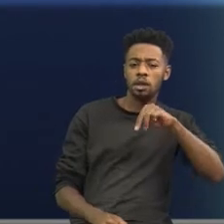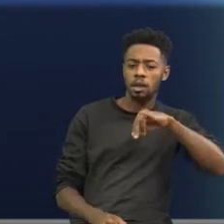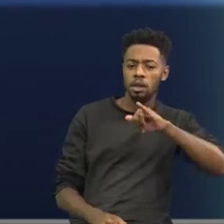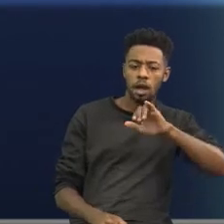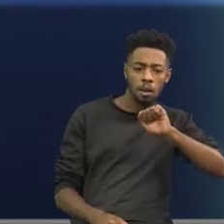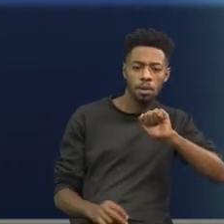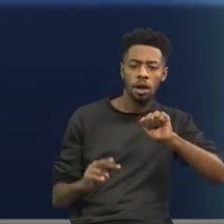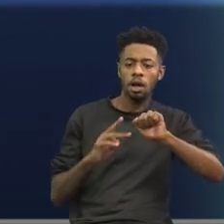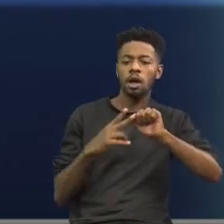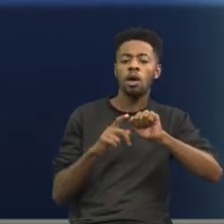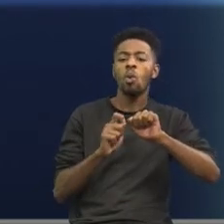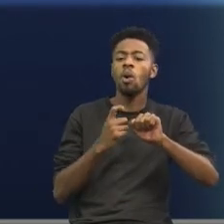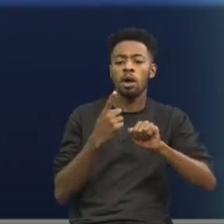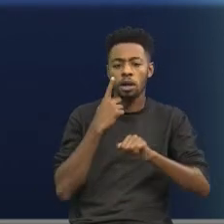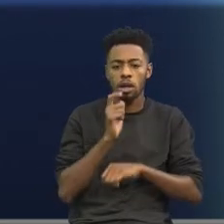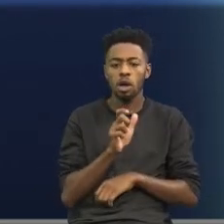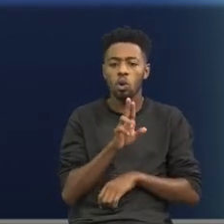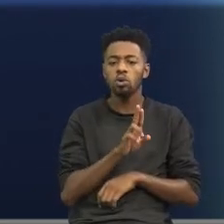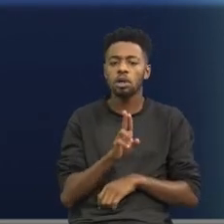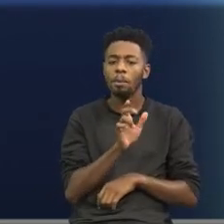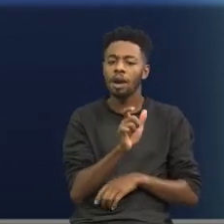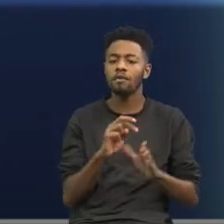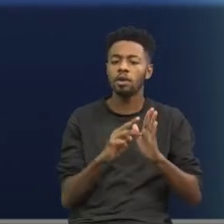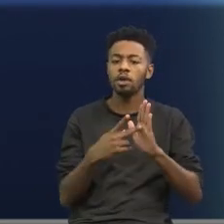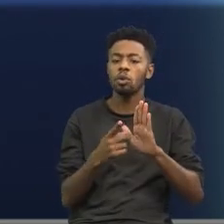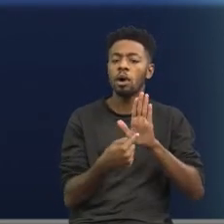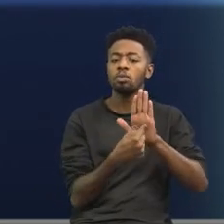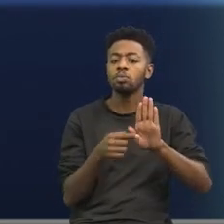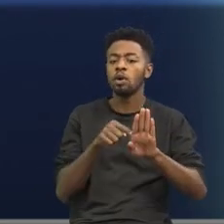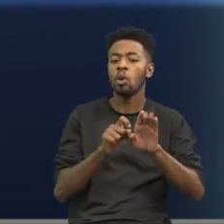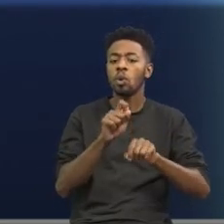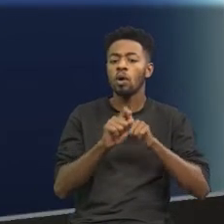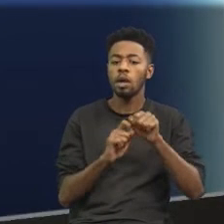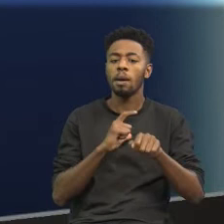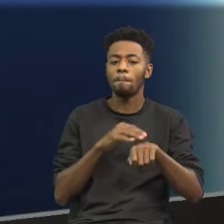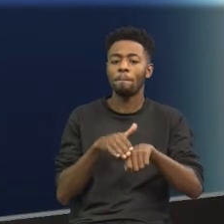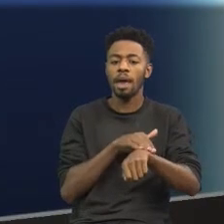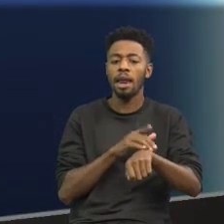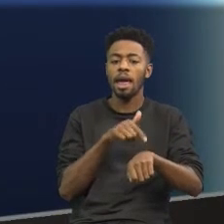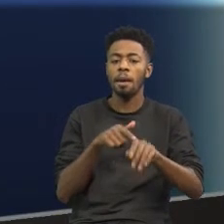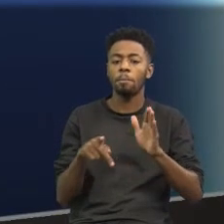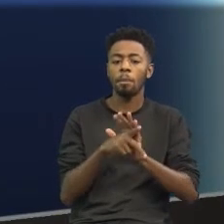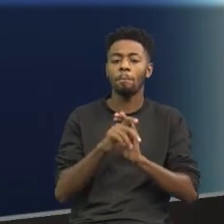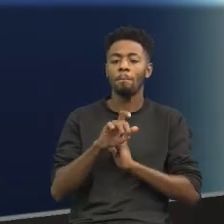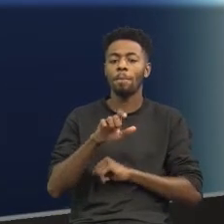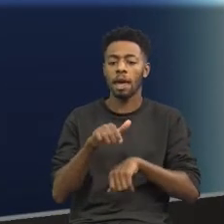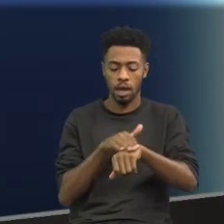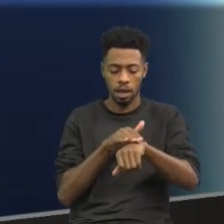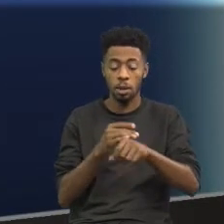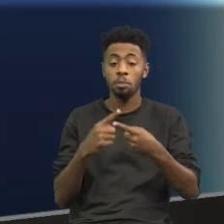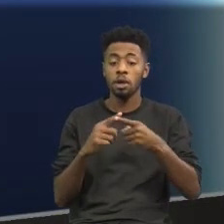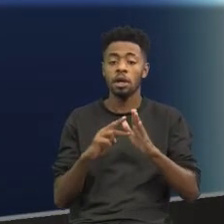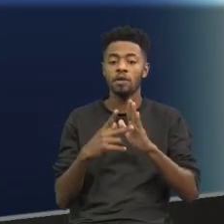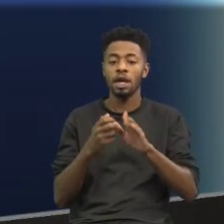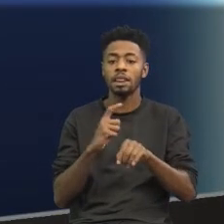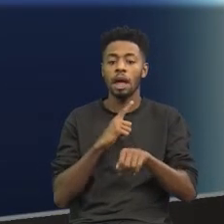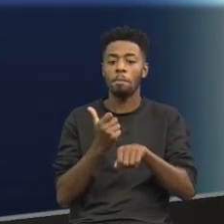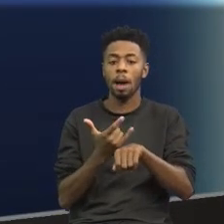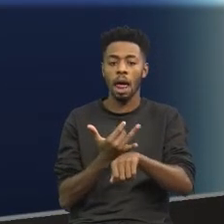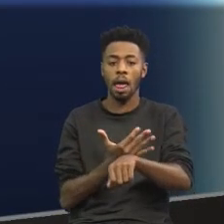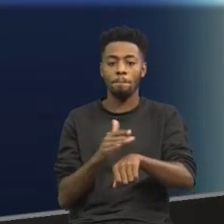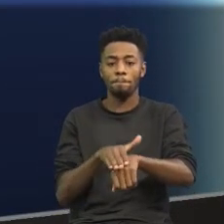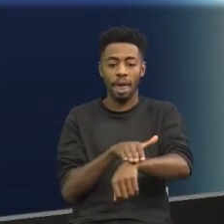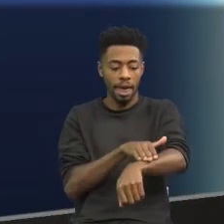epidérmica aqui em sentido literal é a camada superficial da pele. Então, seria a ideia de estar à flor da pele, estar exatamente